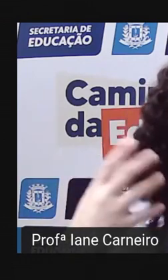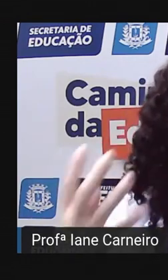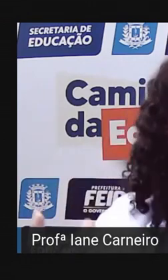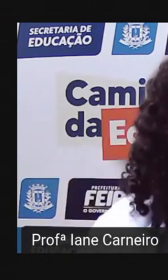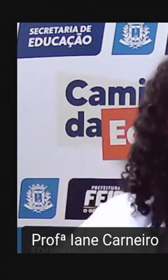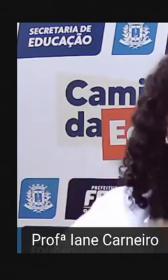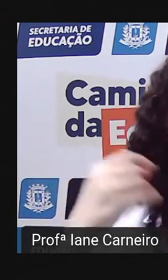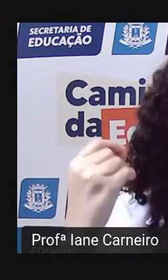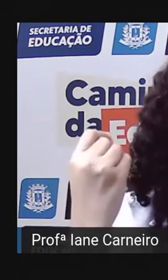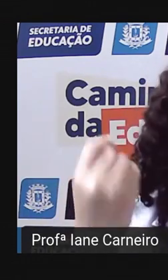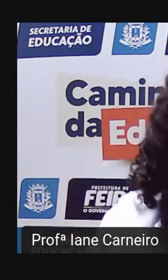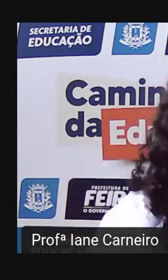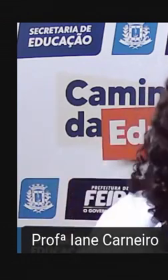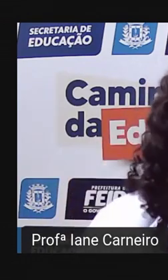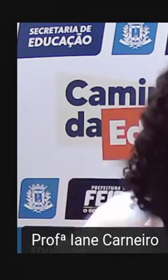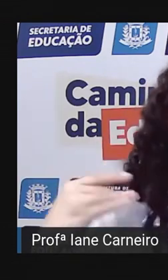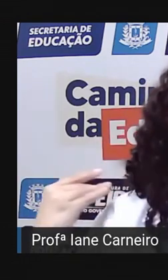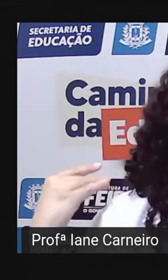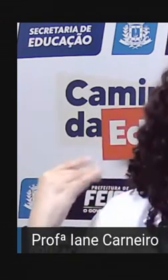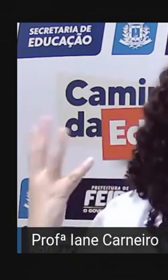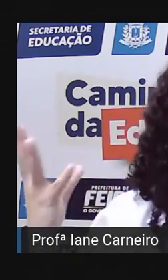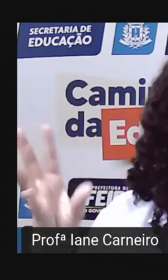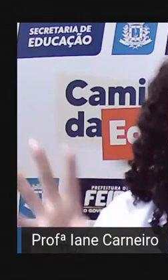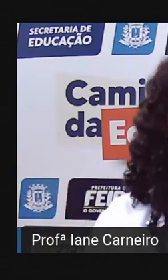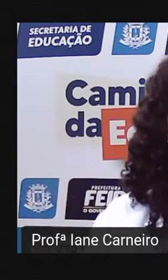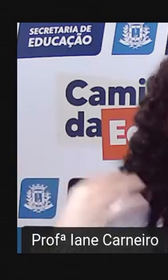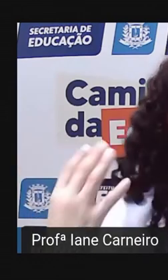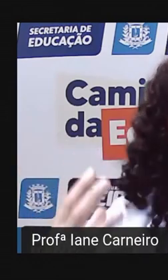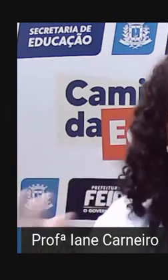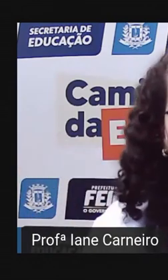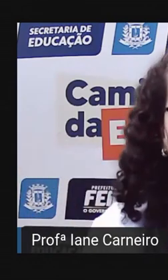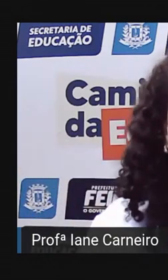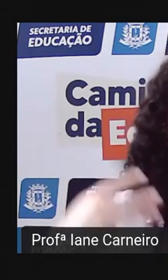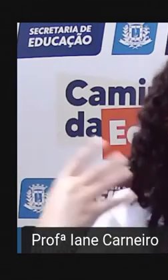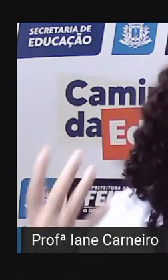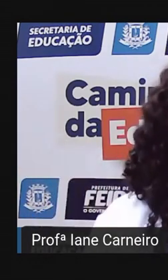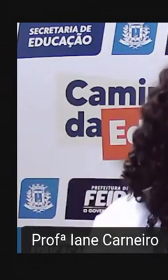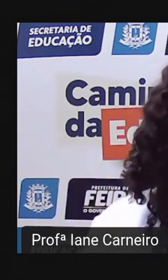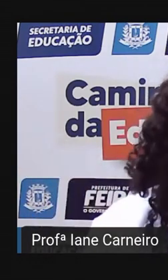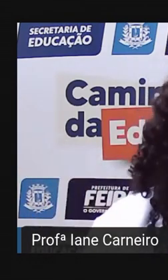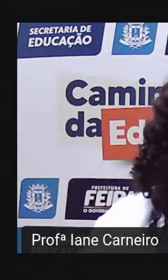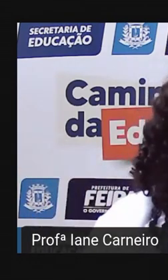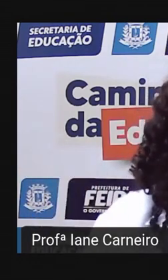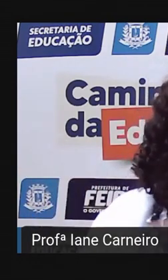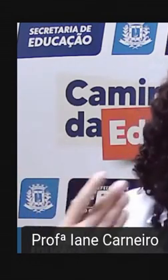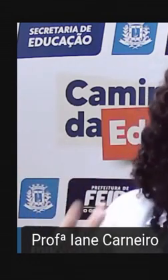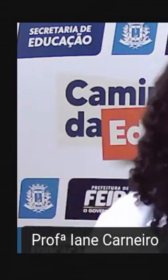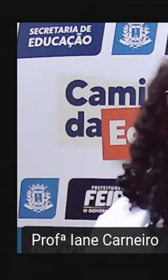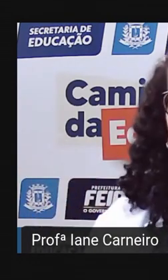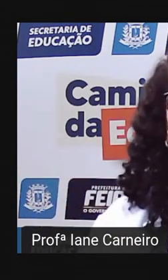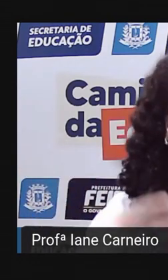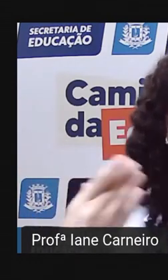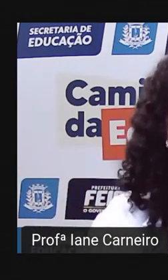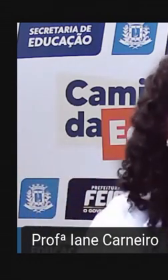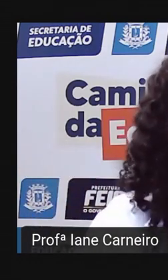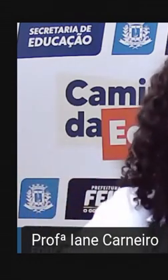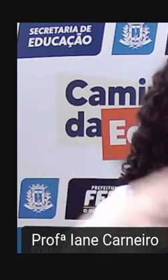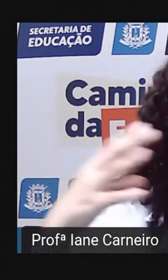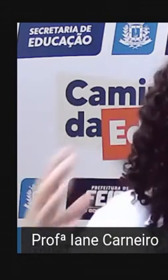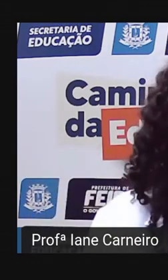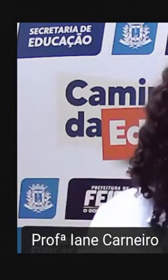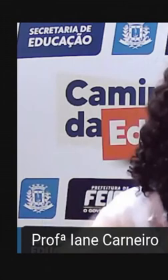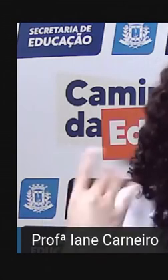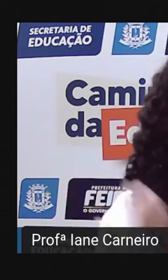importante é movimentar o corpo É se exercitar Brincar com os colegas Com os amigos E ser feliz